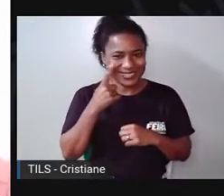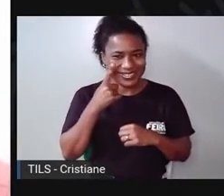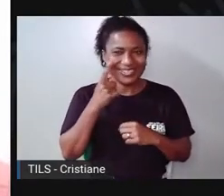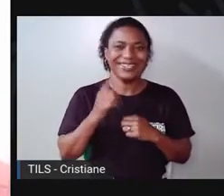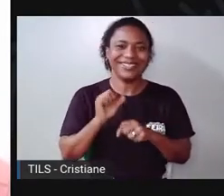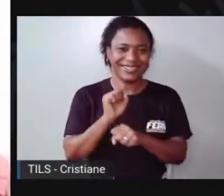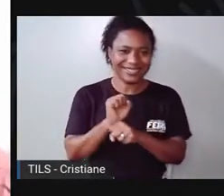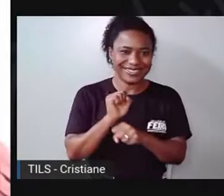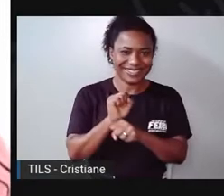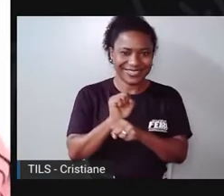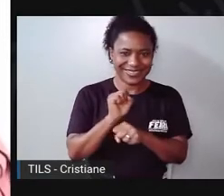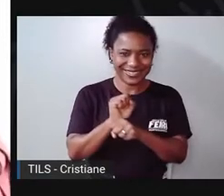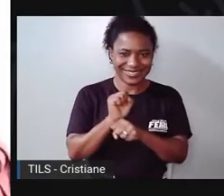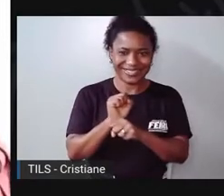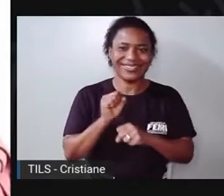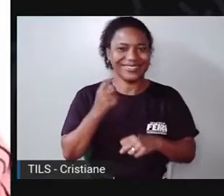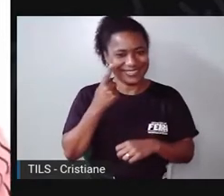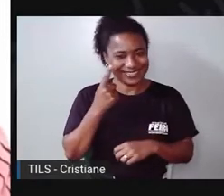aguardando você.